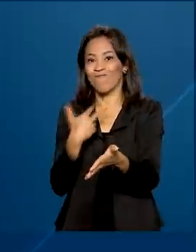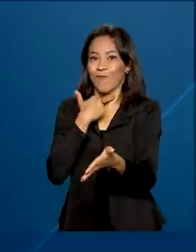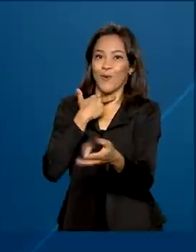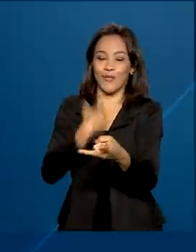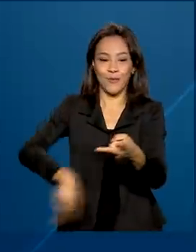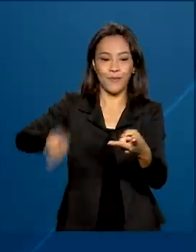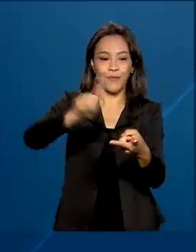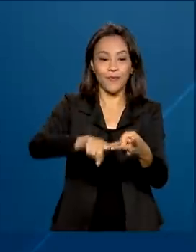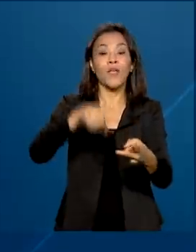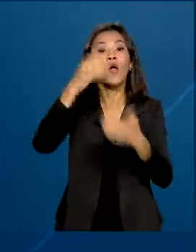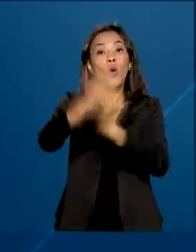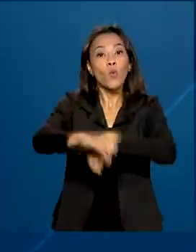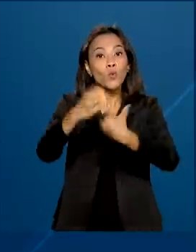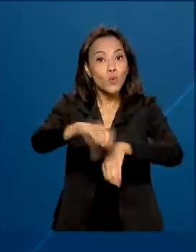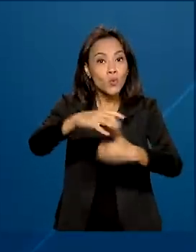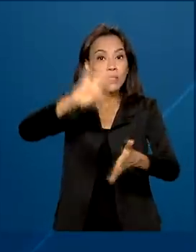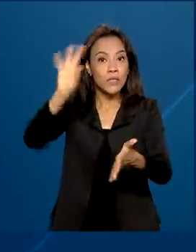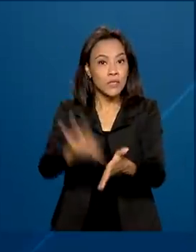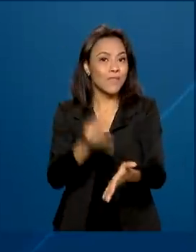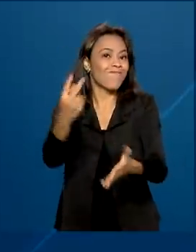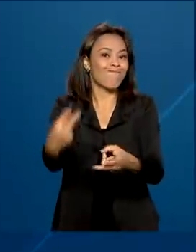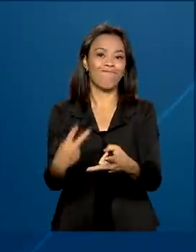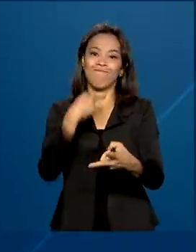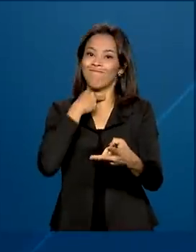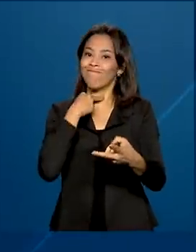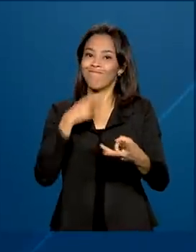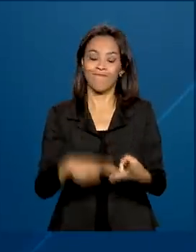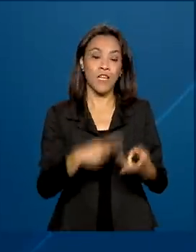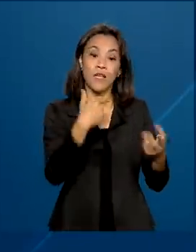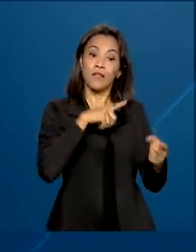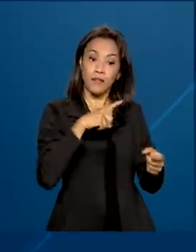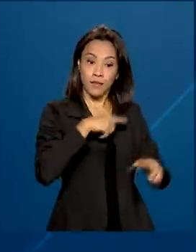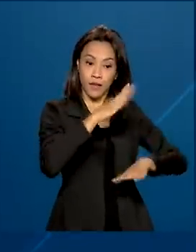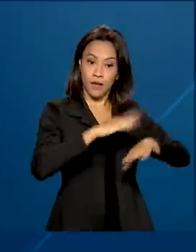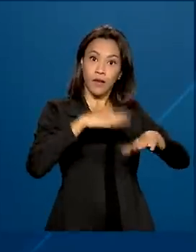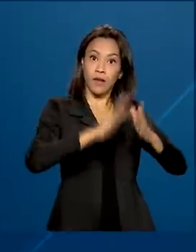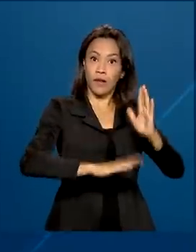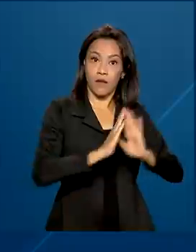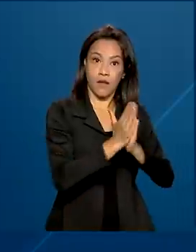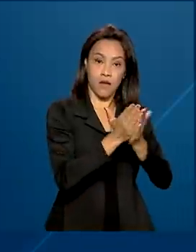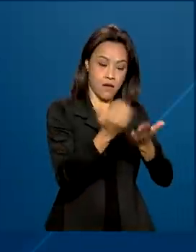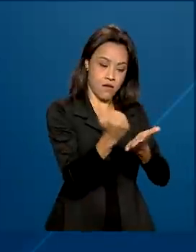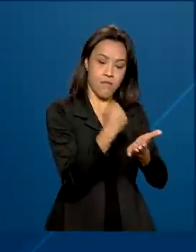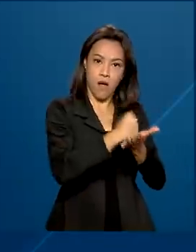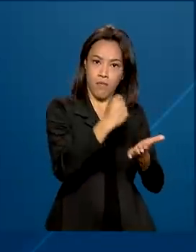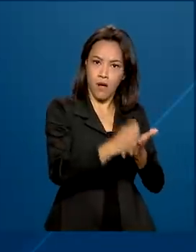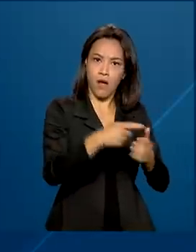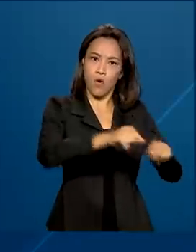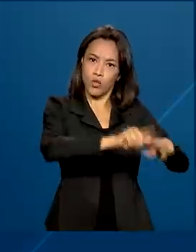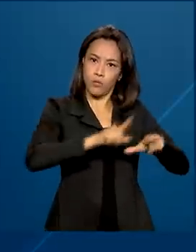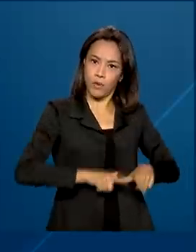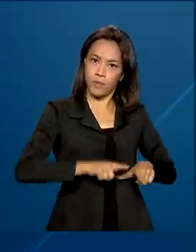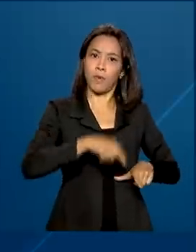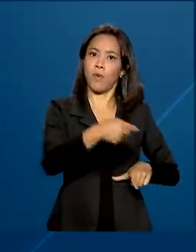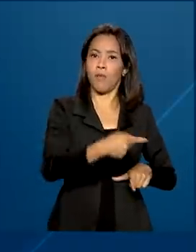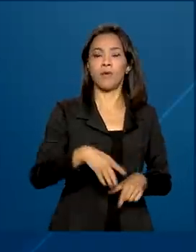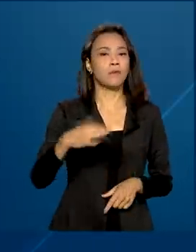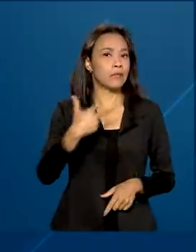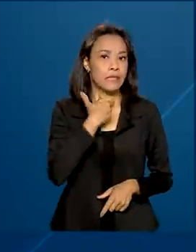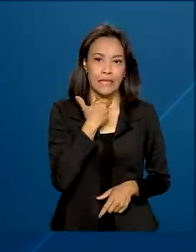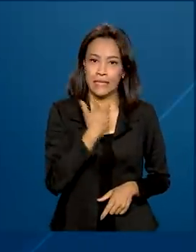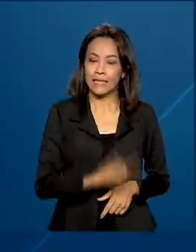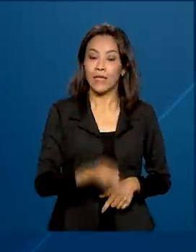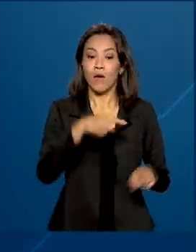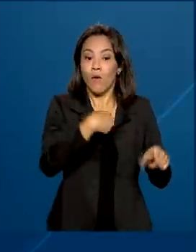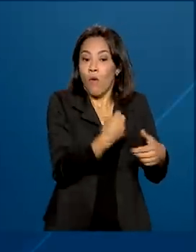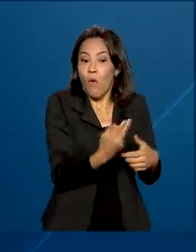inscrição em concurso público, obter carteira profissional e registro de diploma de profissões liberais, exercer